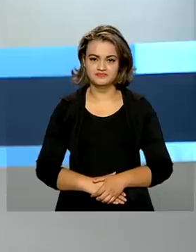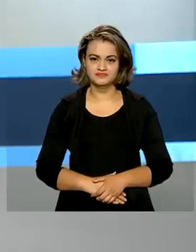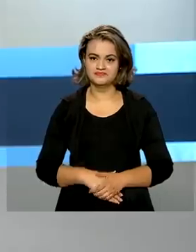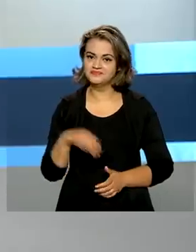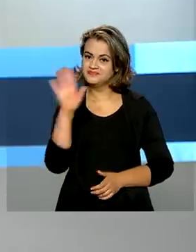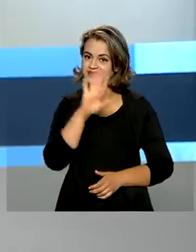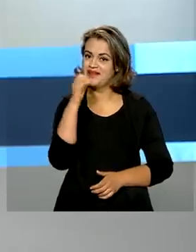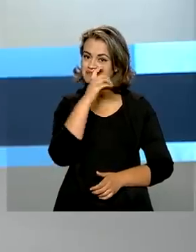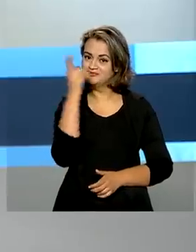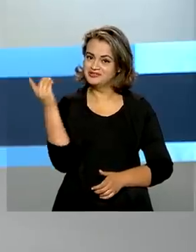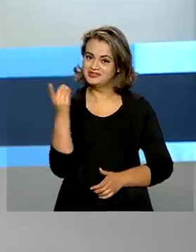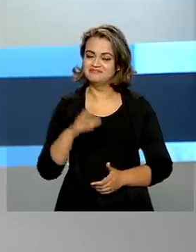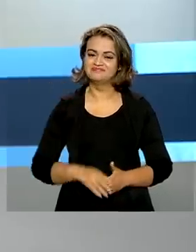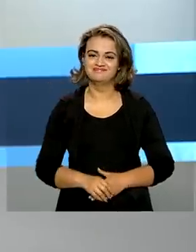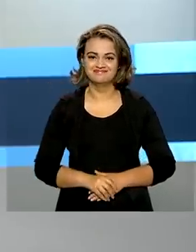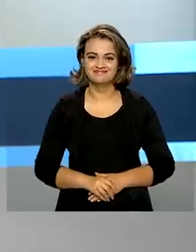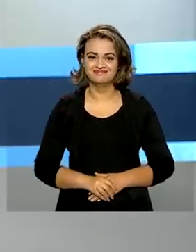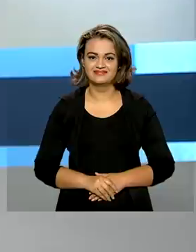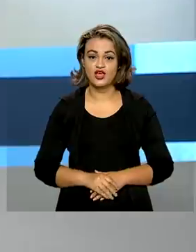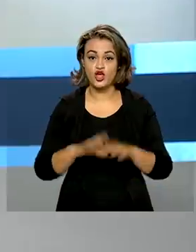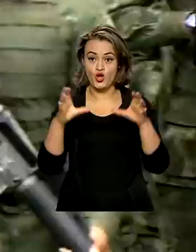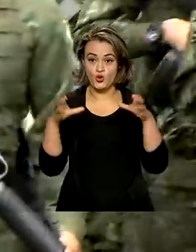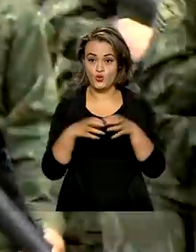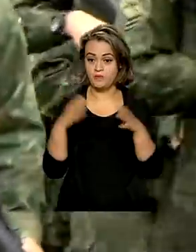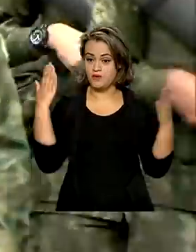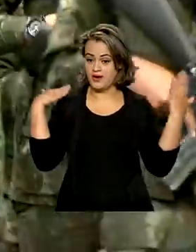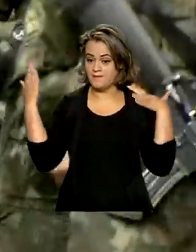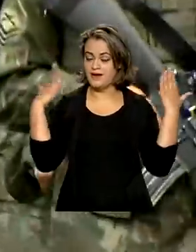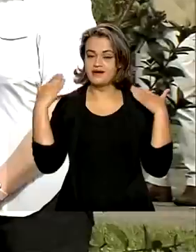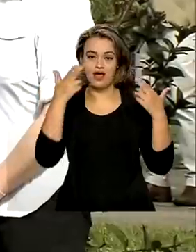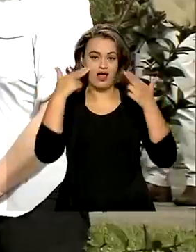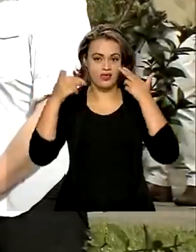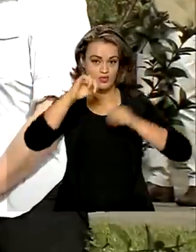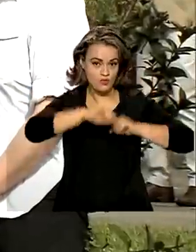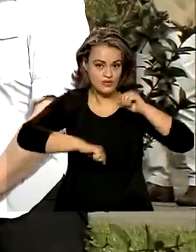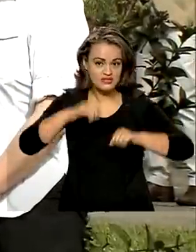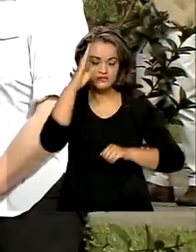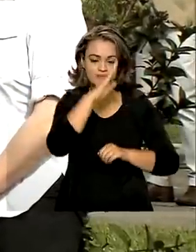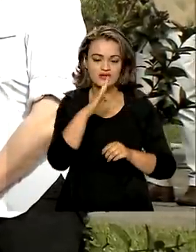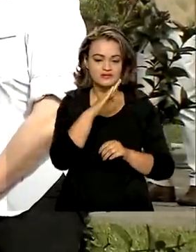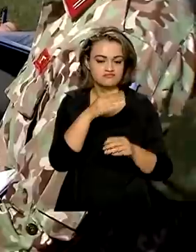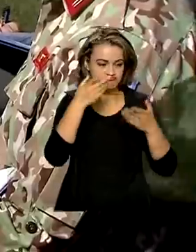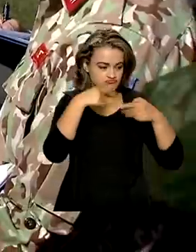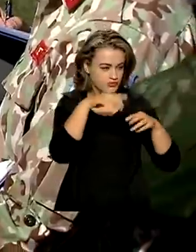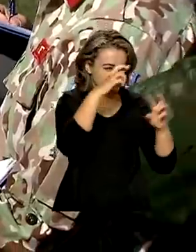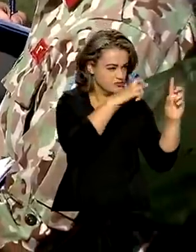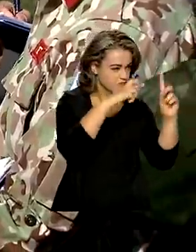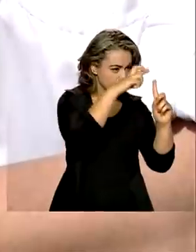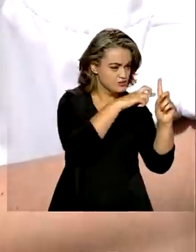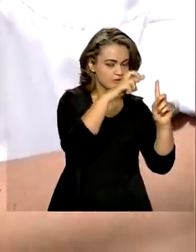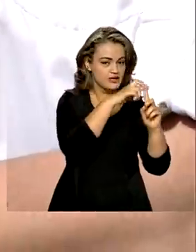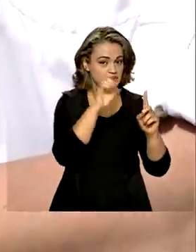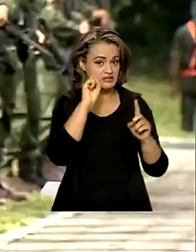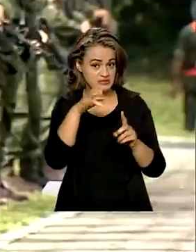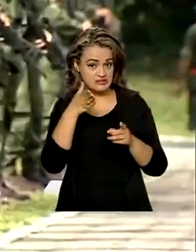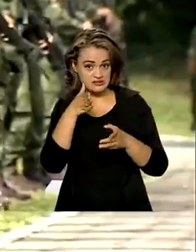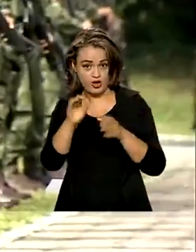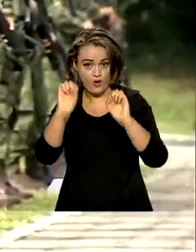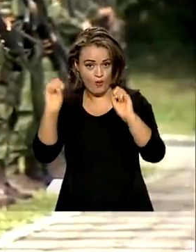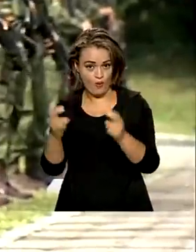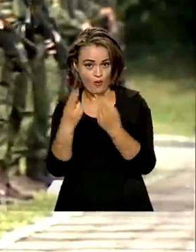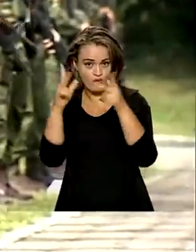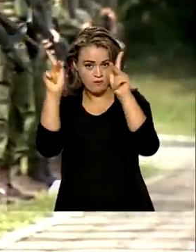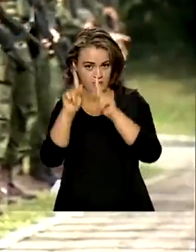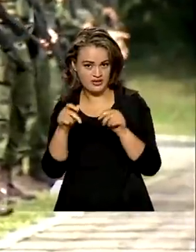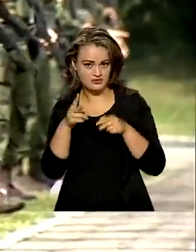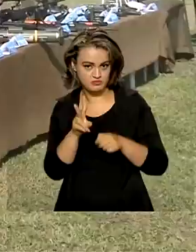Olá, bom dia! Tropas da Marinha e do Exército Brasileiro são inspecionadas para continuar atuando em missões de